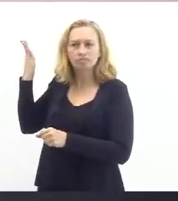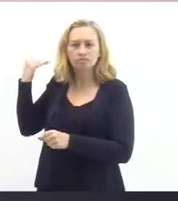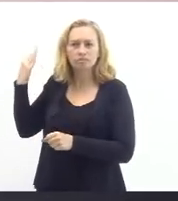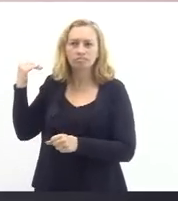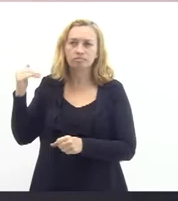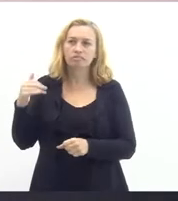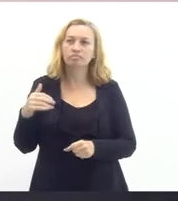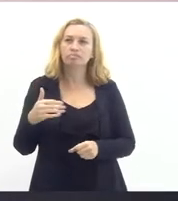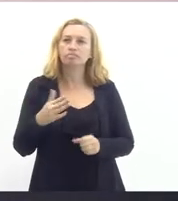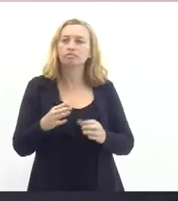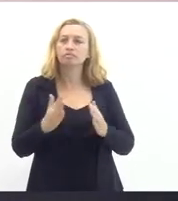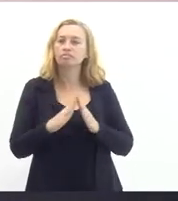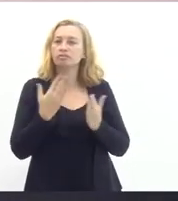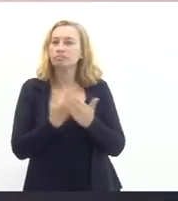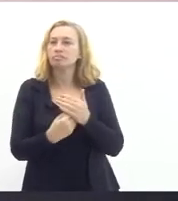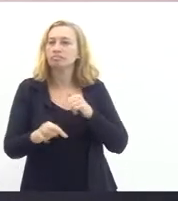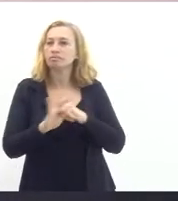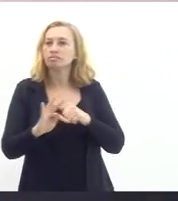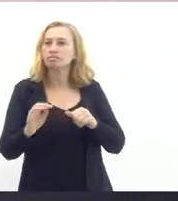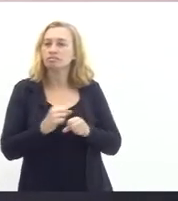e esse ano a gente conseguiu